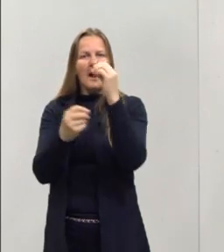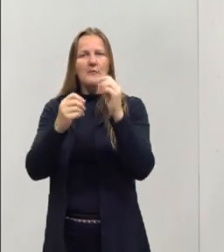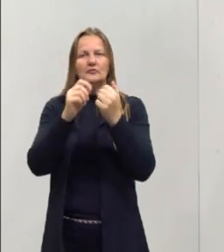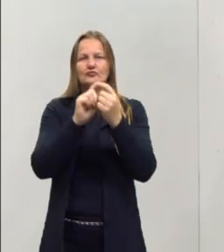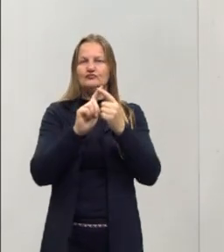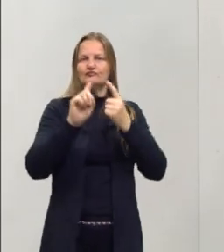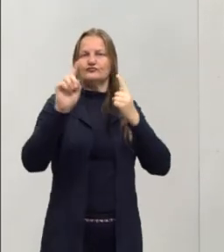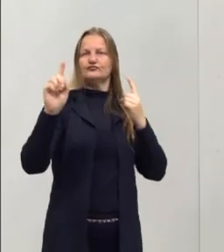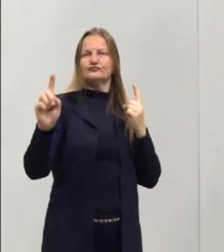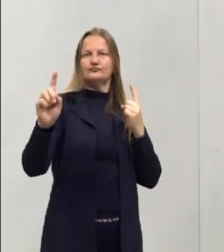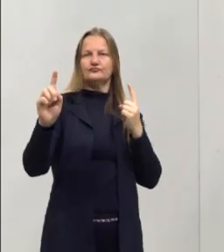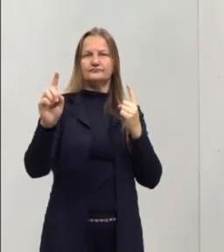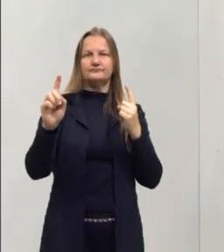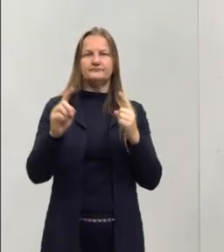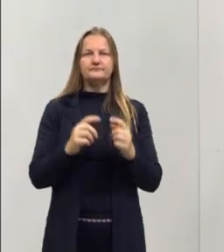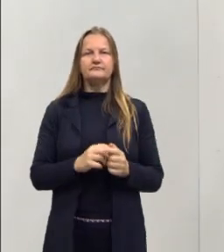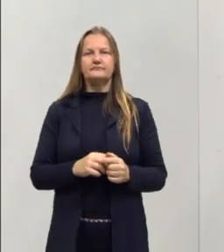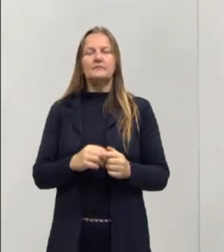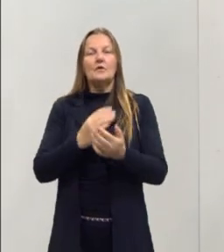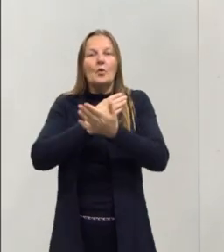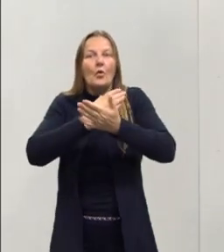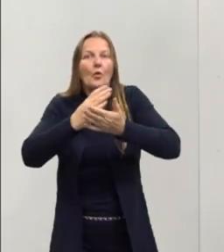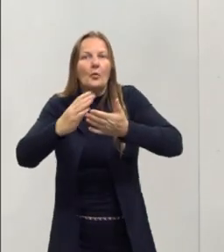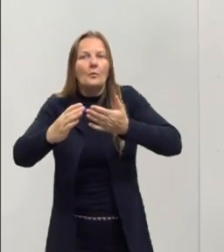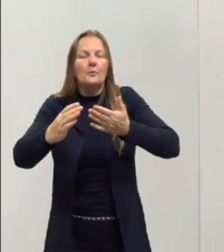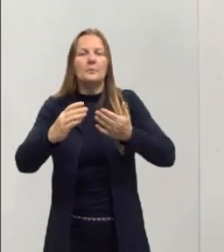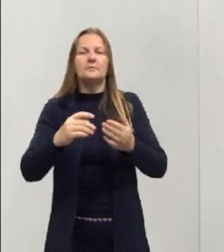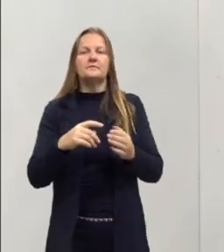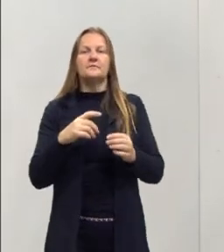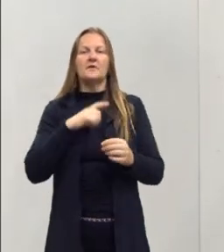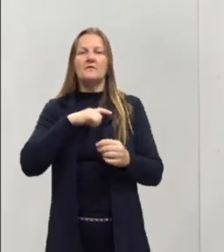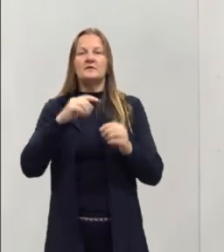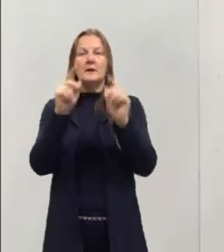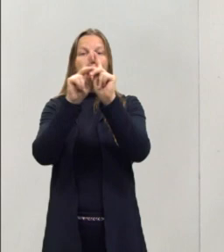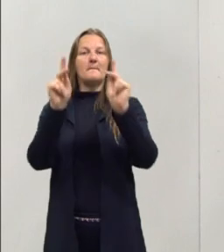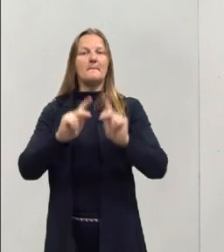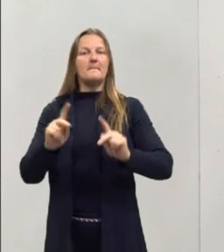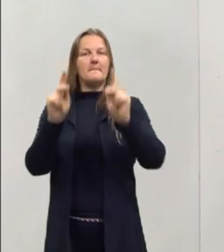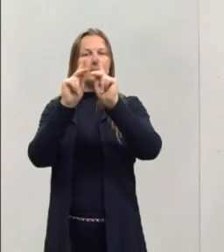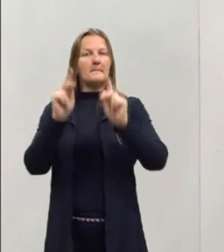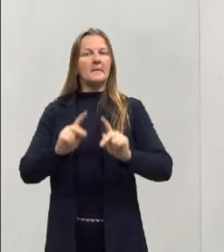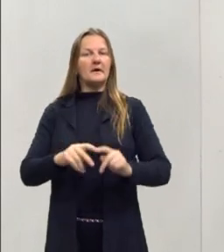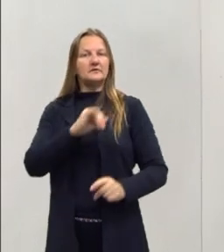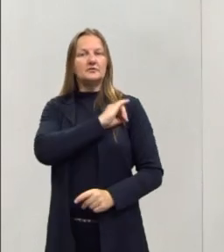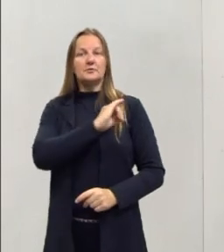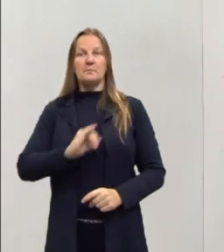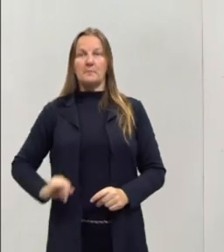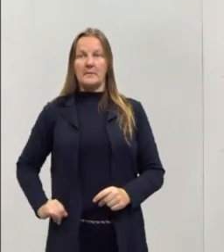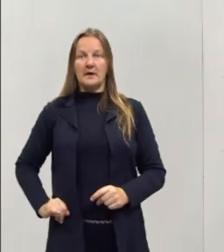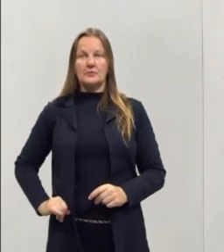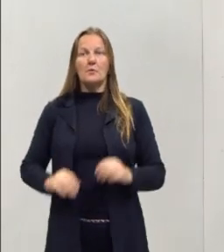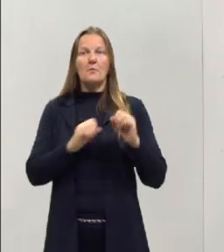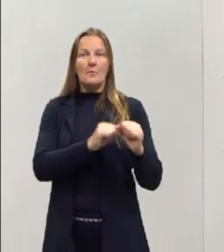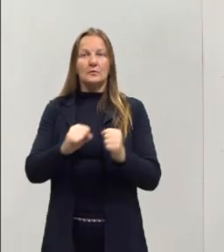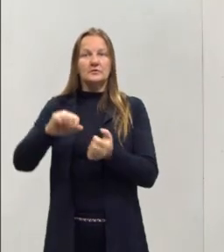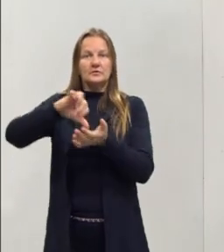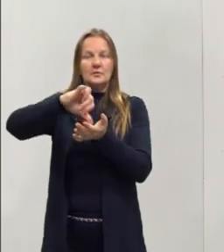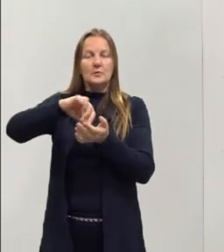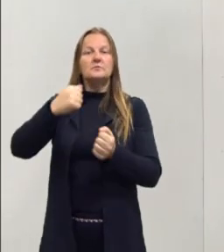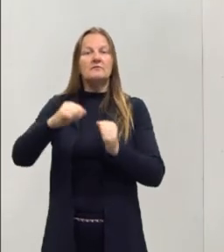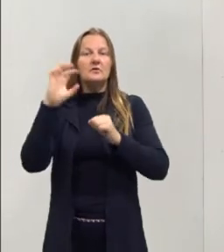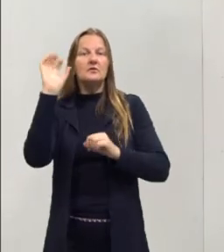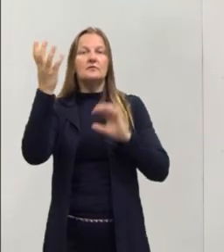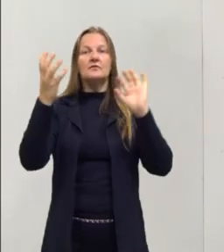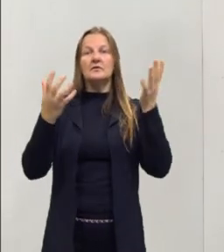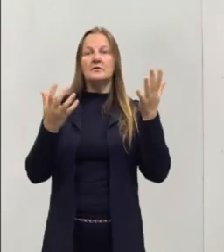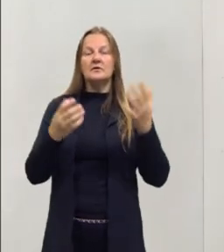estancieiros, de fazendeiros, começou a fazer as pazes com o império, com o poder central, eles precisavam resolver